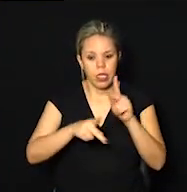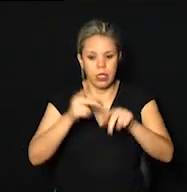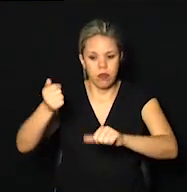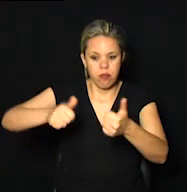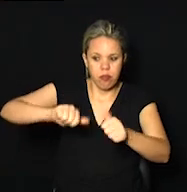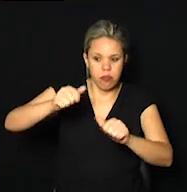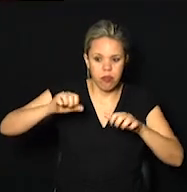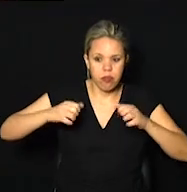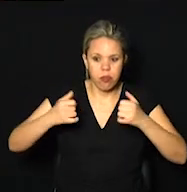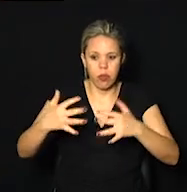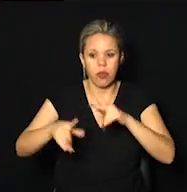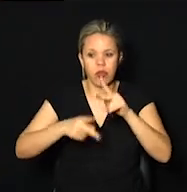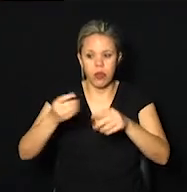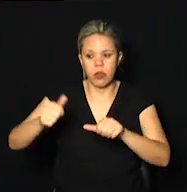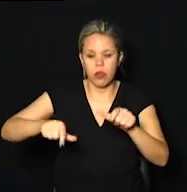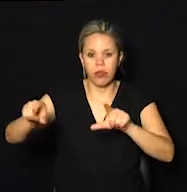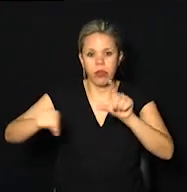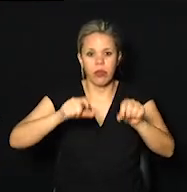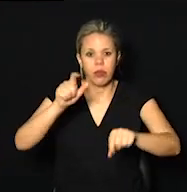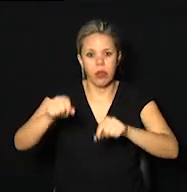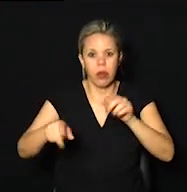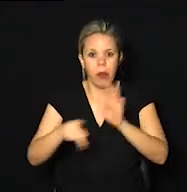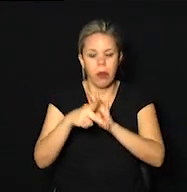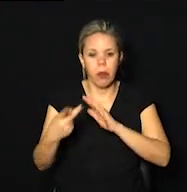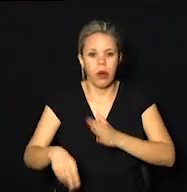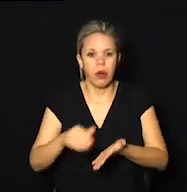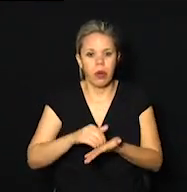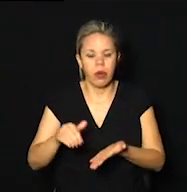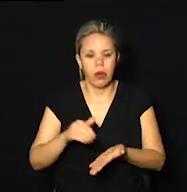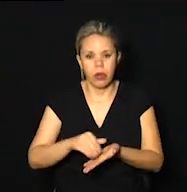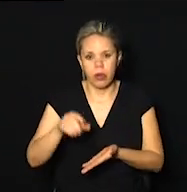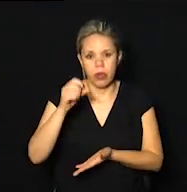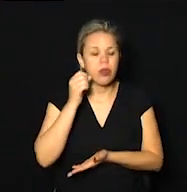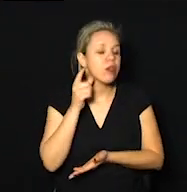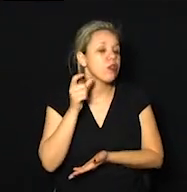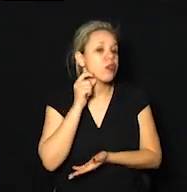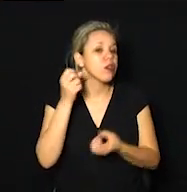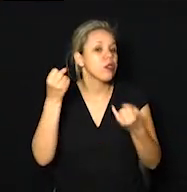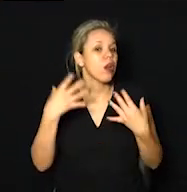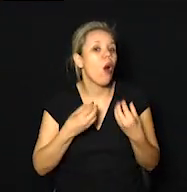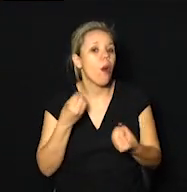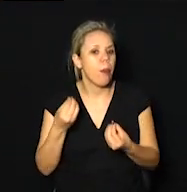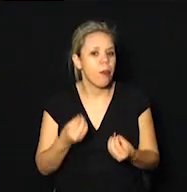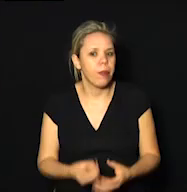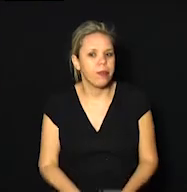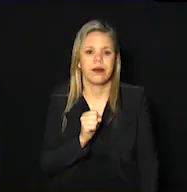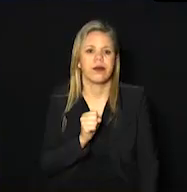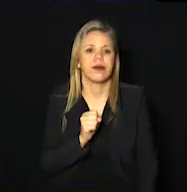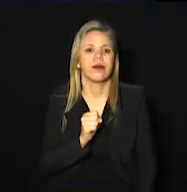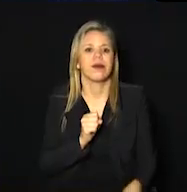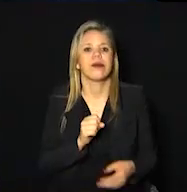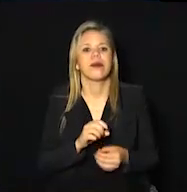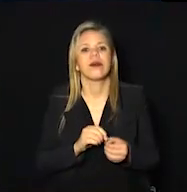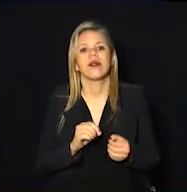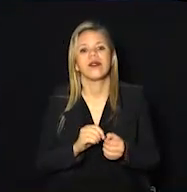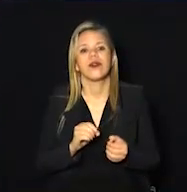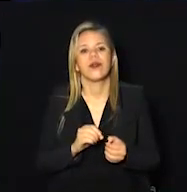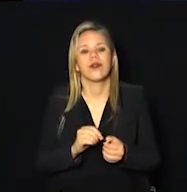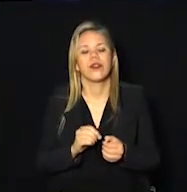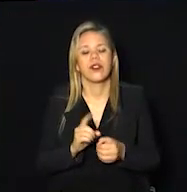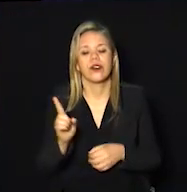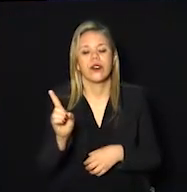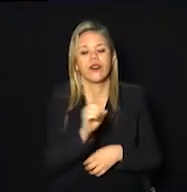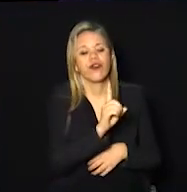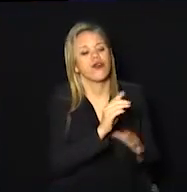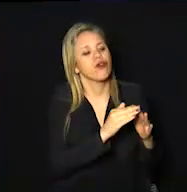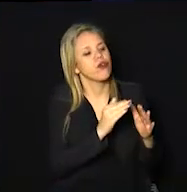Uma testagem aleatória. O próprio secretário Cármulo de Souza explicou como vai ser. A gente chega numa casa.